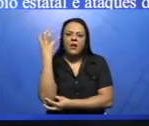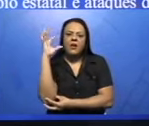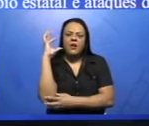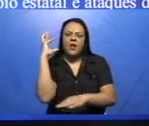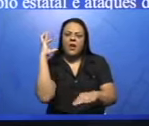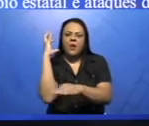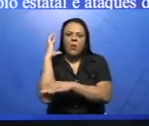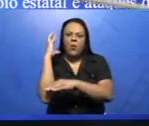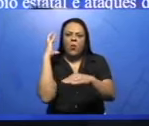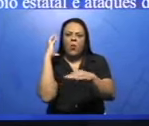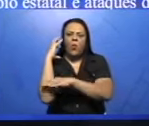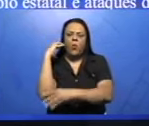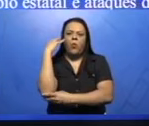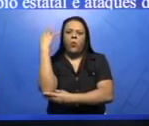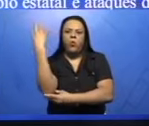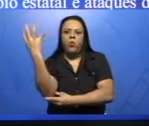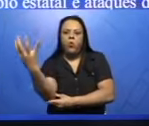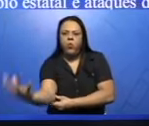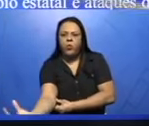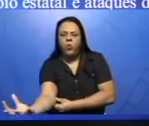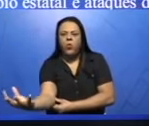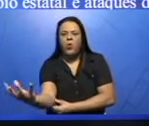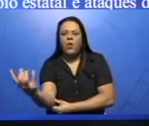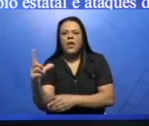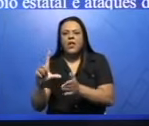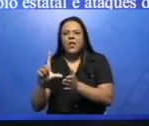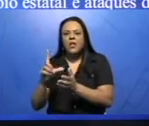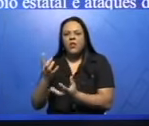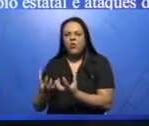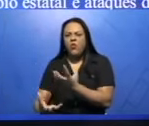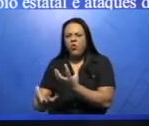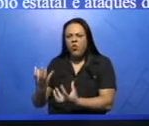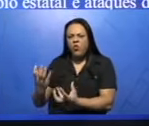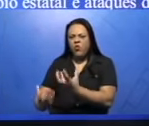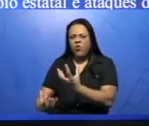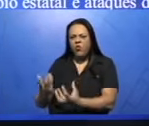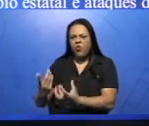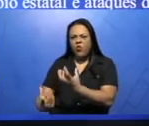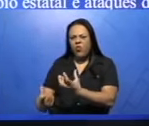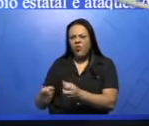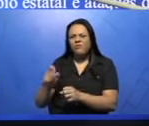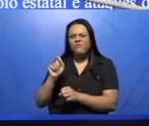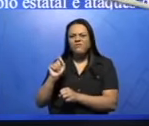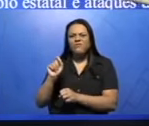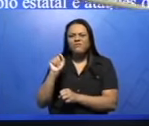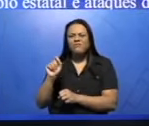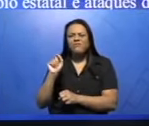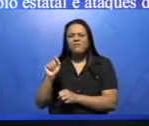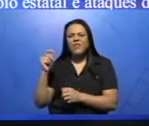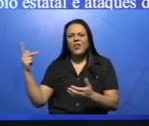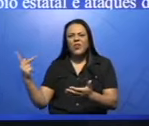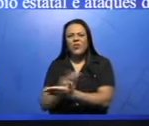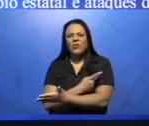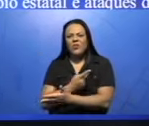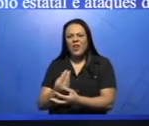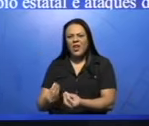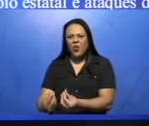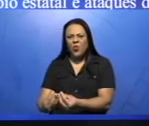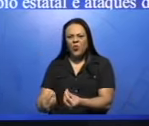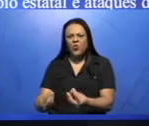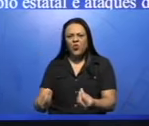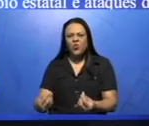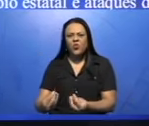queimada no período da seca. Essa queimada, ela vai ocasionar a infertilização do solo, então esse solo vai se tornar